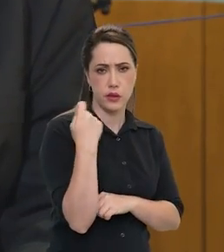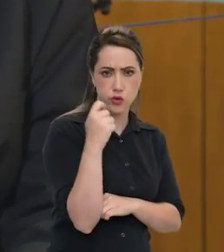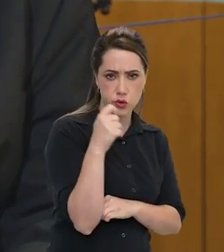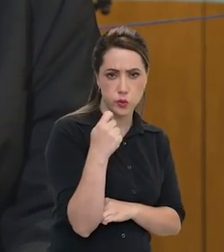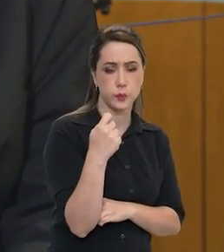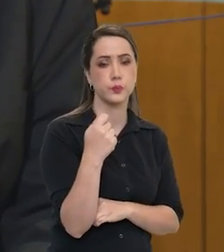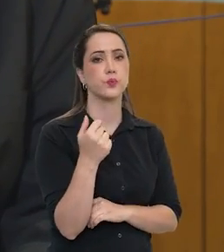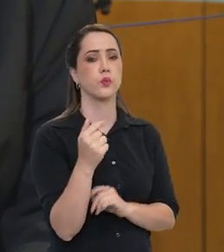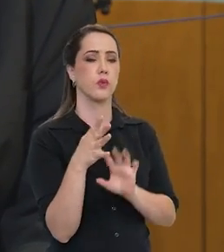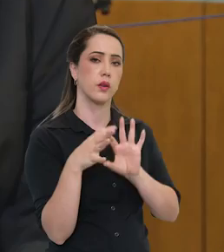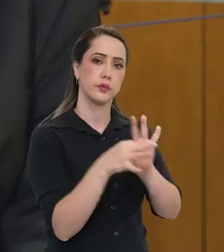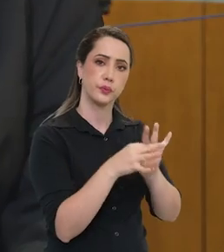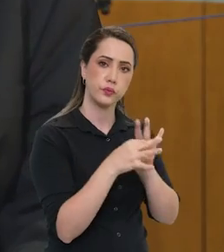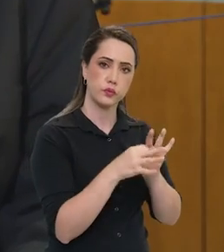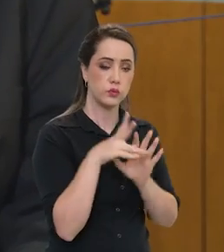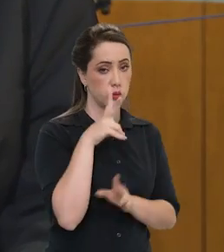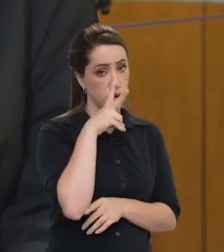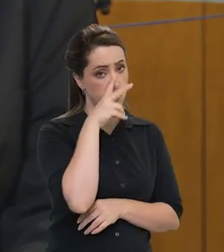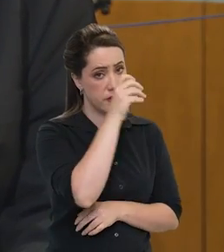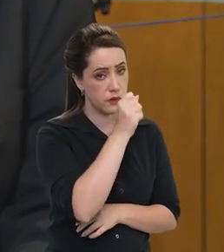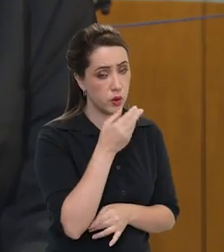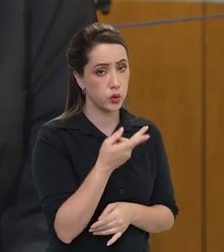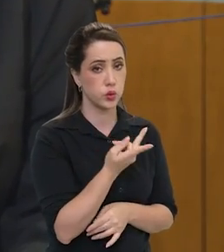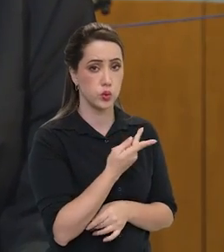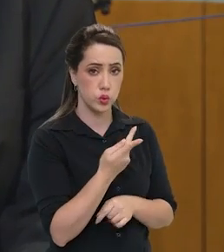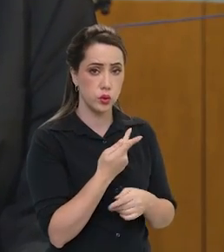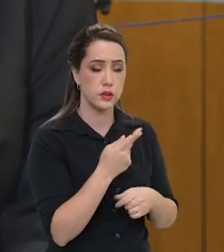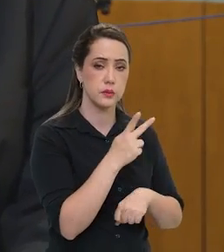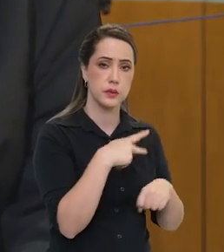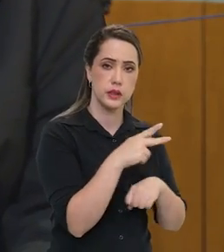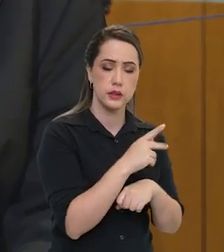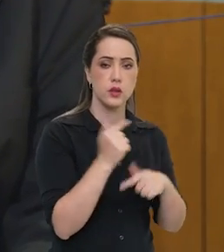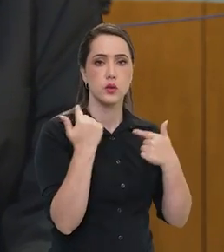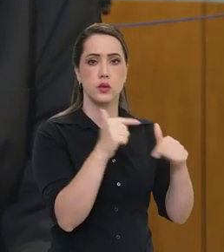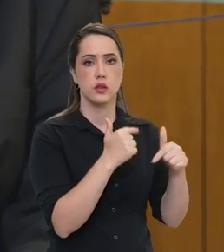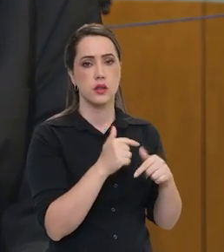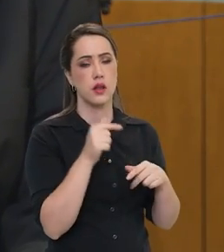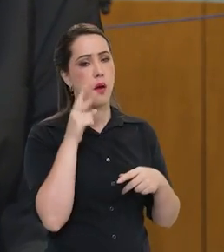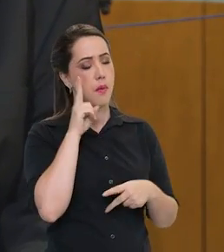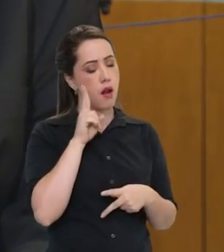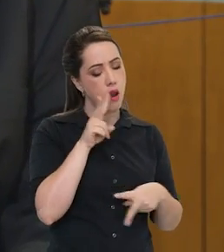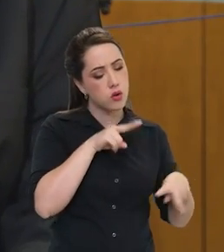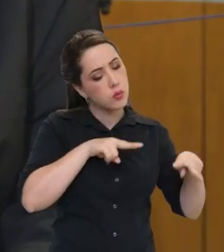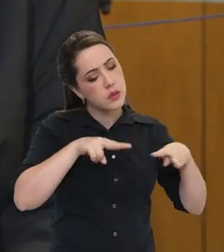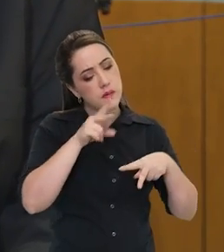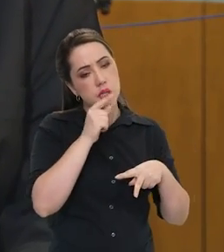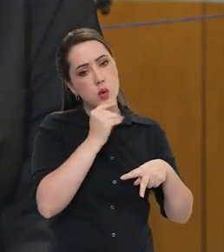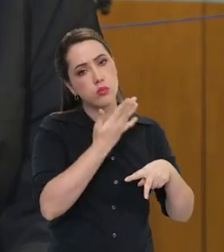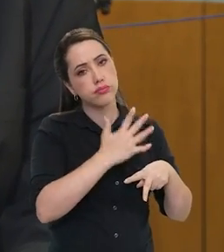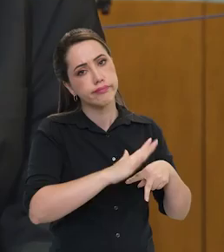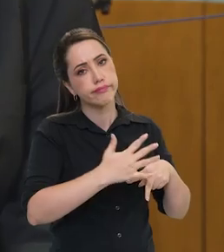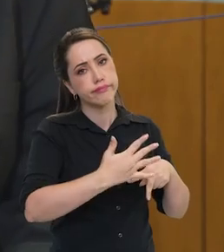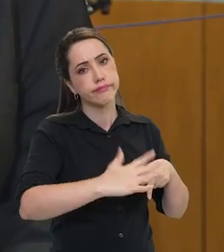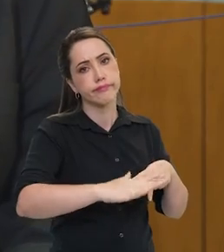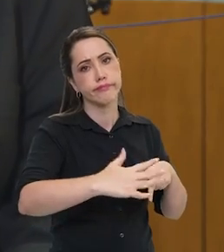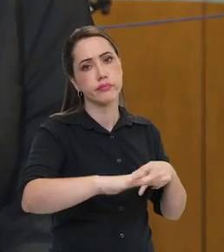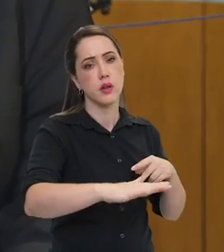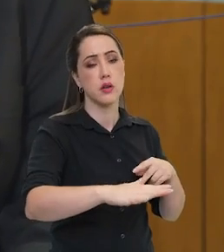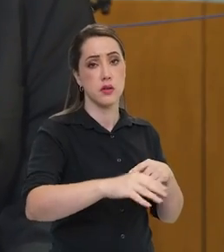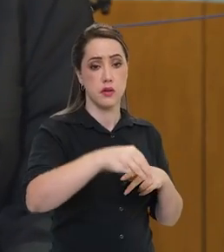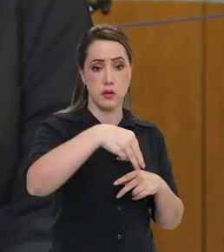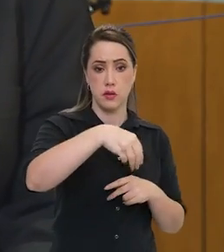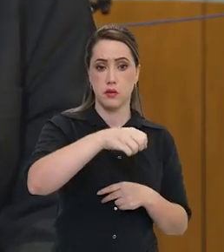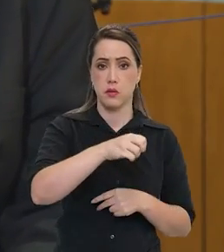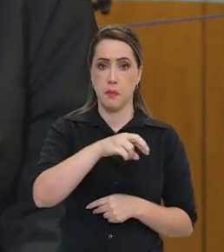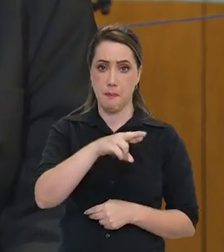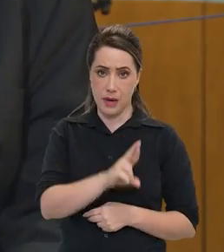parceria. Com toda a força, trata-se de uma missão de observação de águas. O mar, que